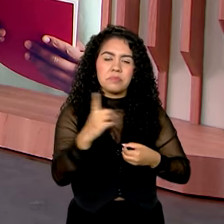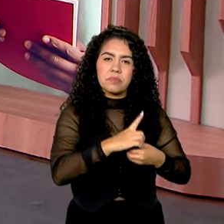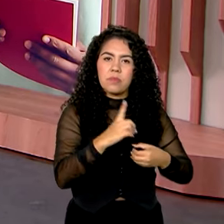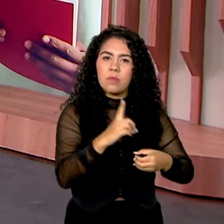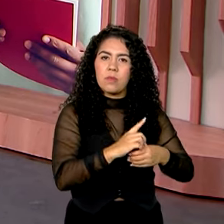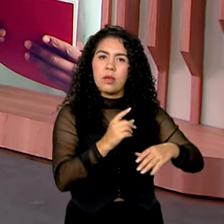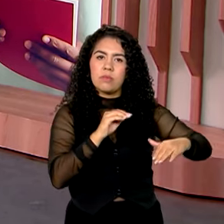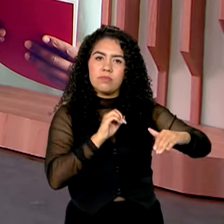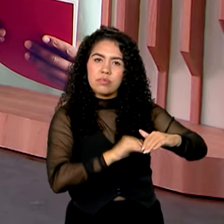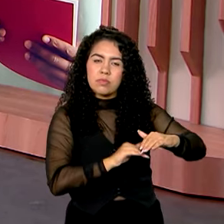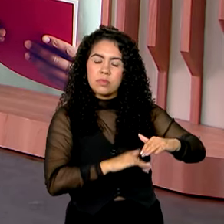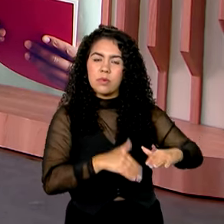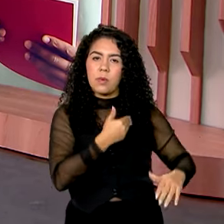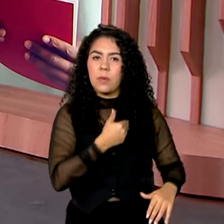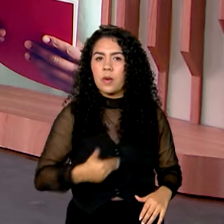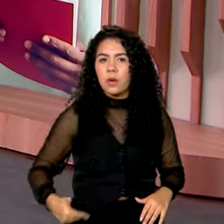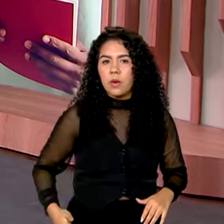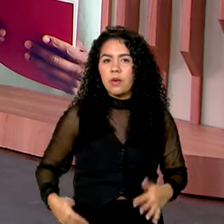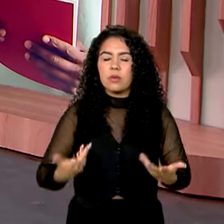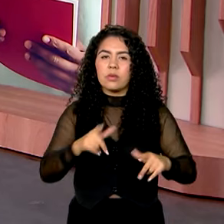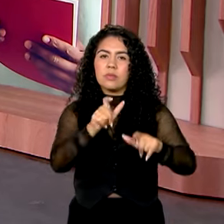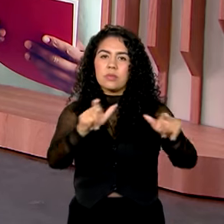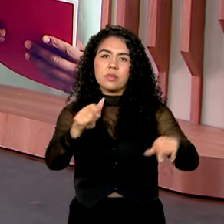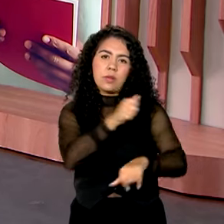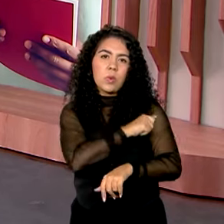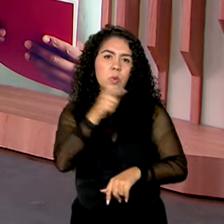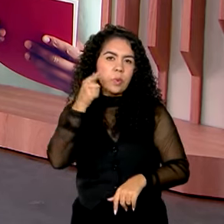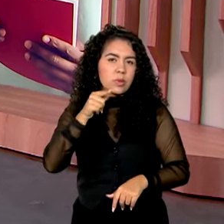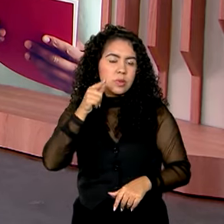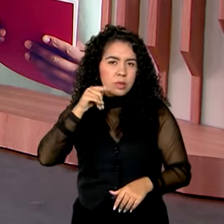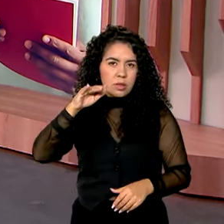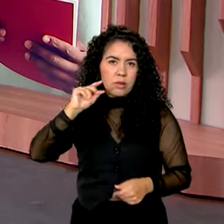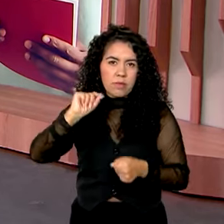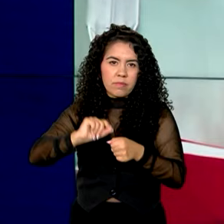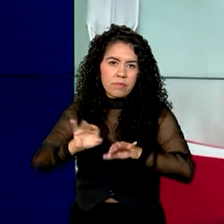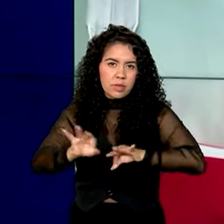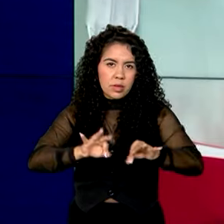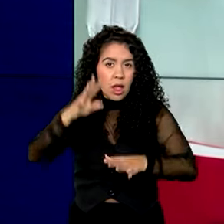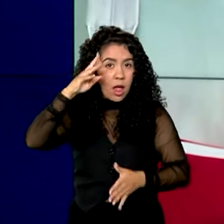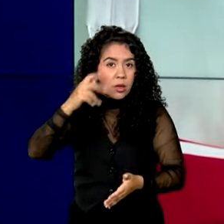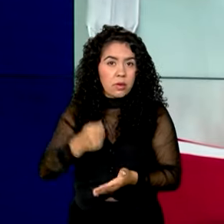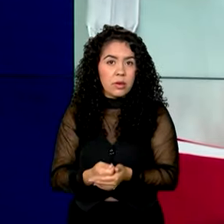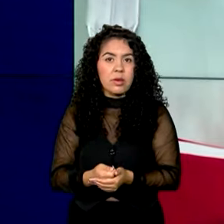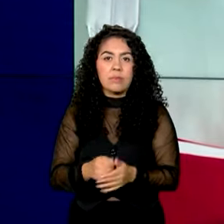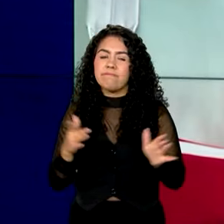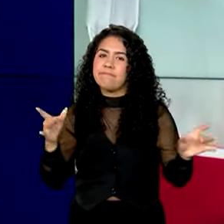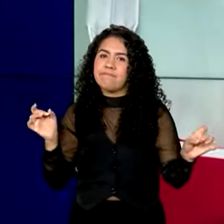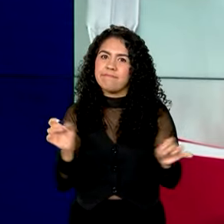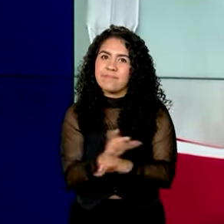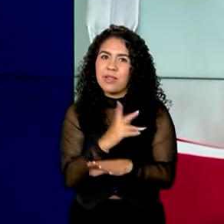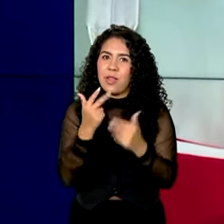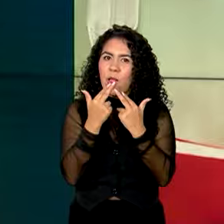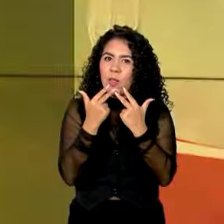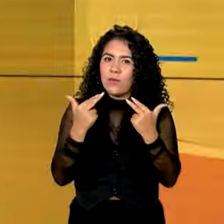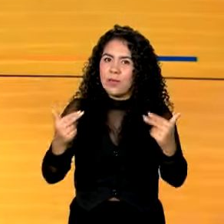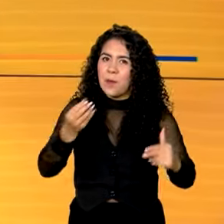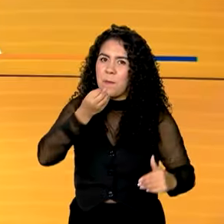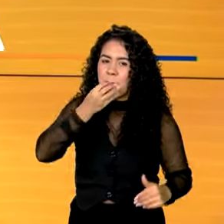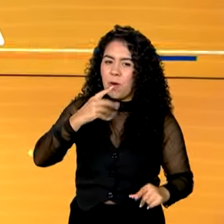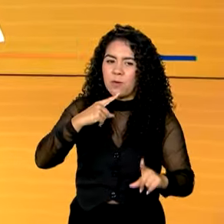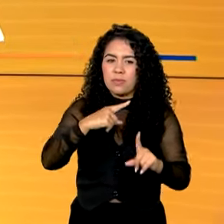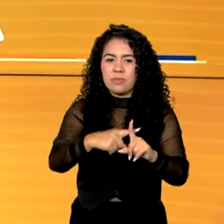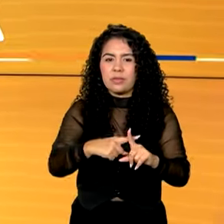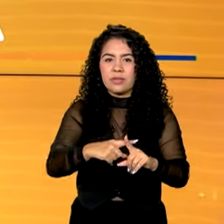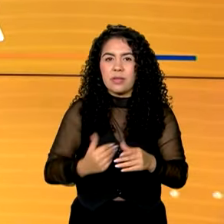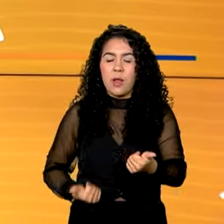Pessoas aí, então, estudantes que desenrolaram. É isso, boas notícias na assistência